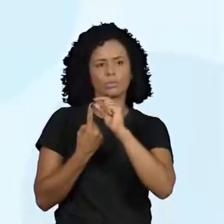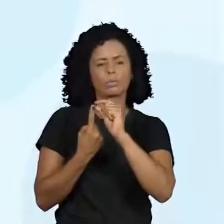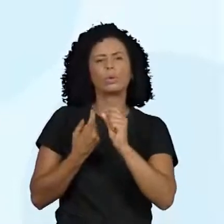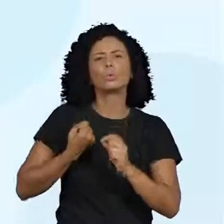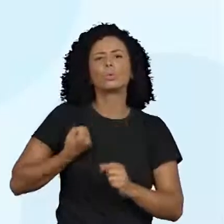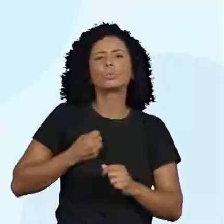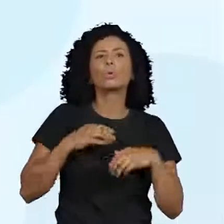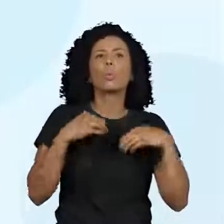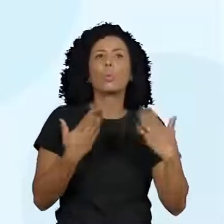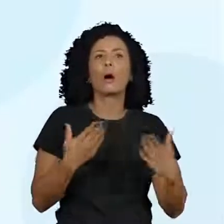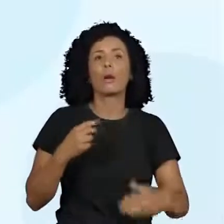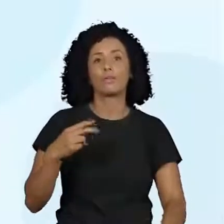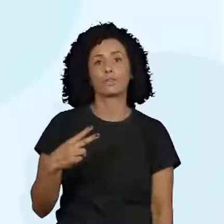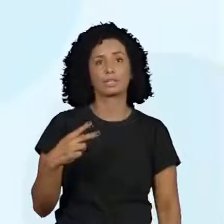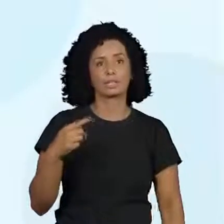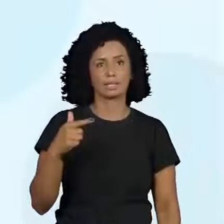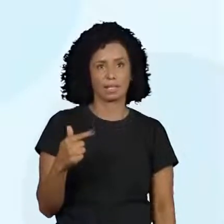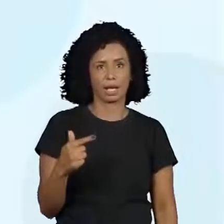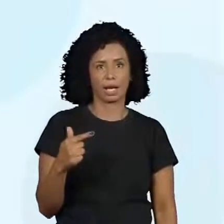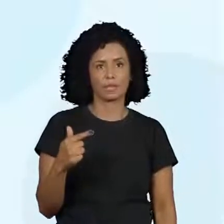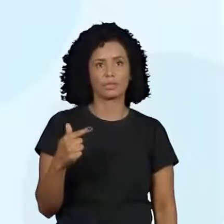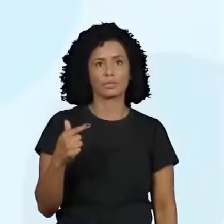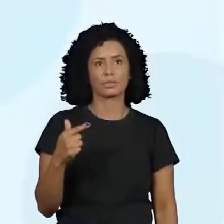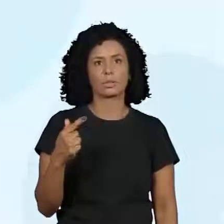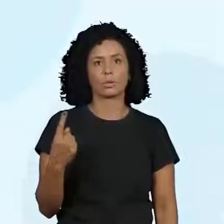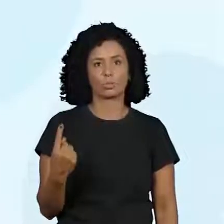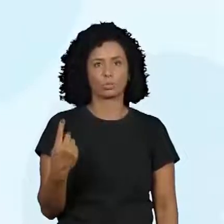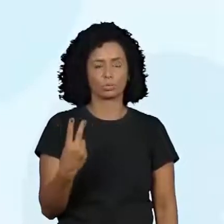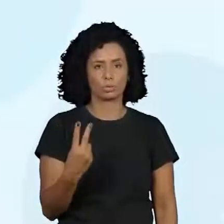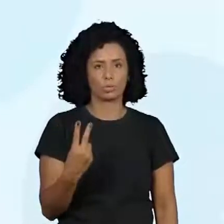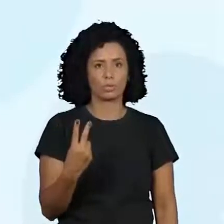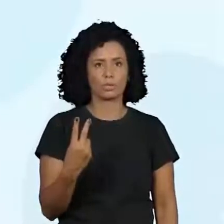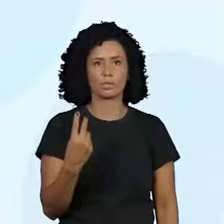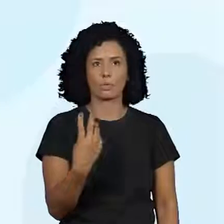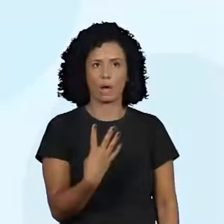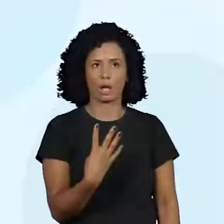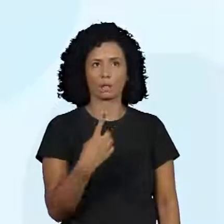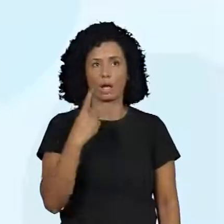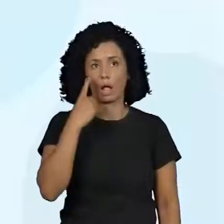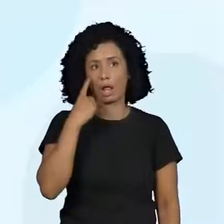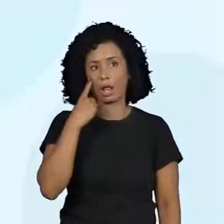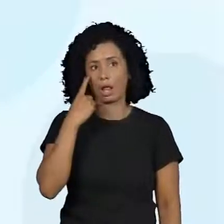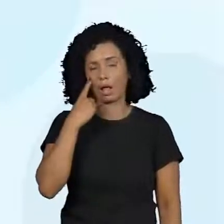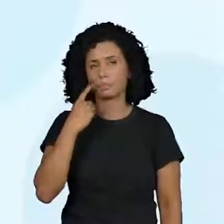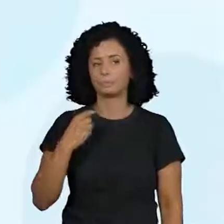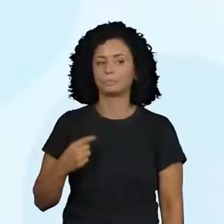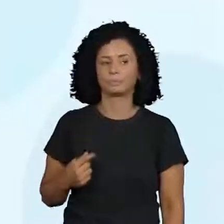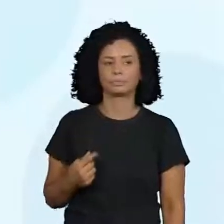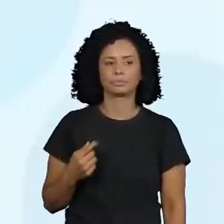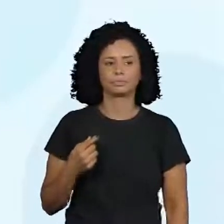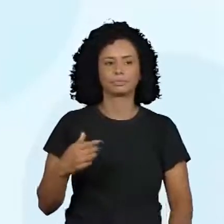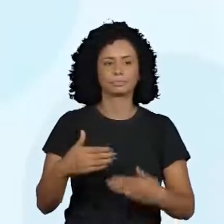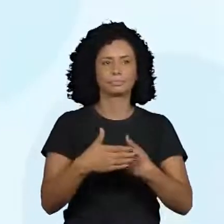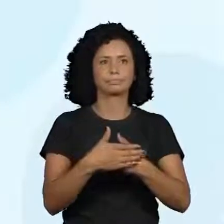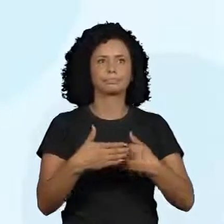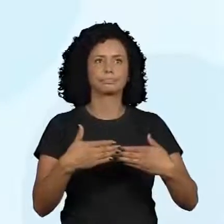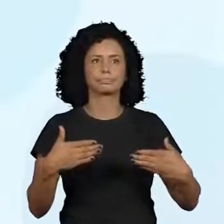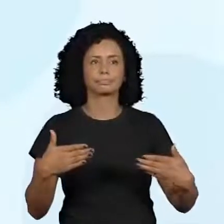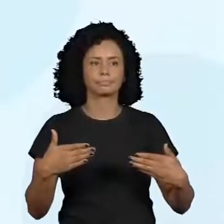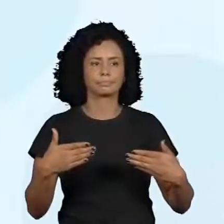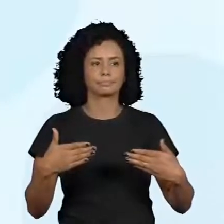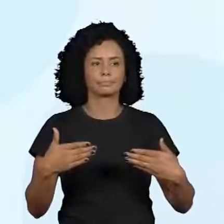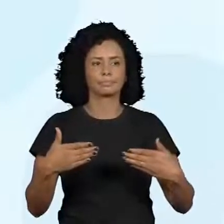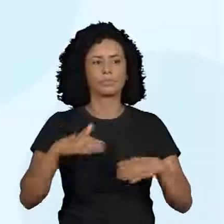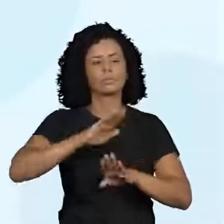terão 2 mil, ou perdão, 20 mil, o 7 mil, o